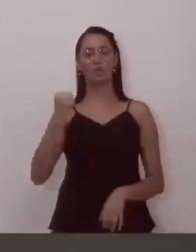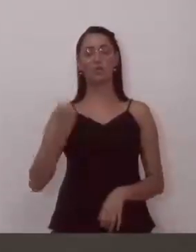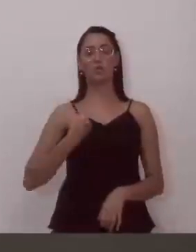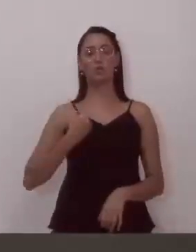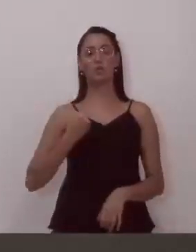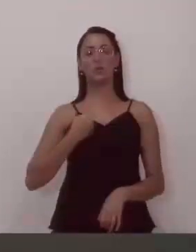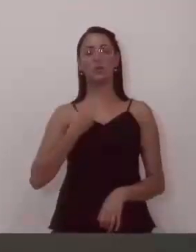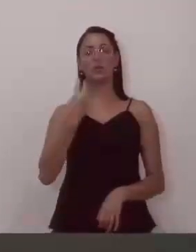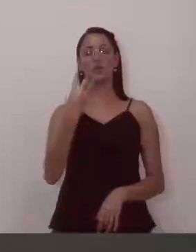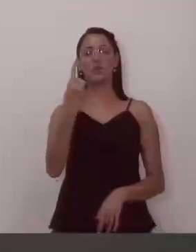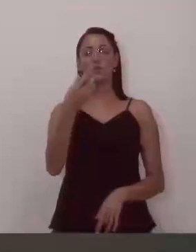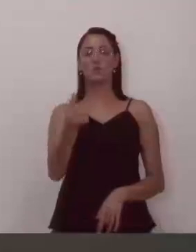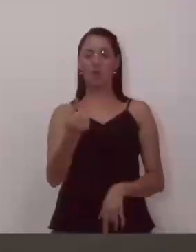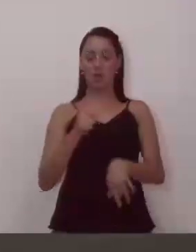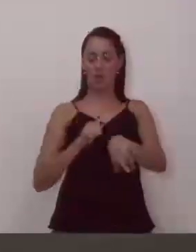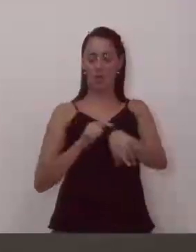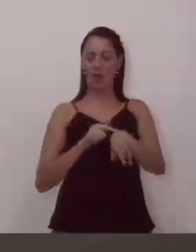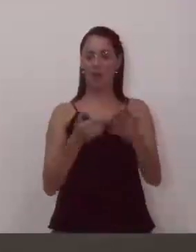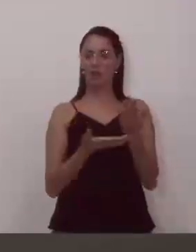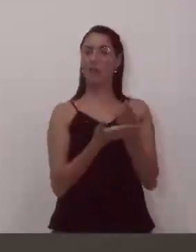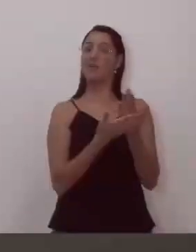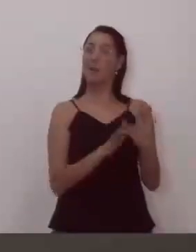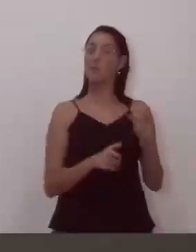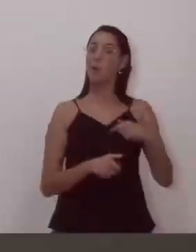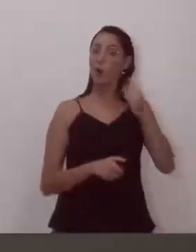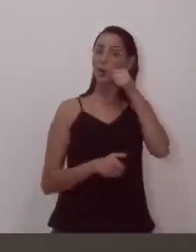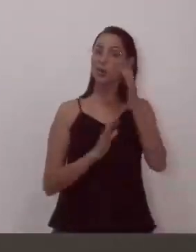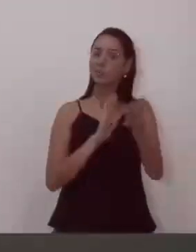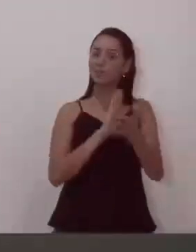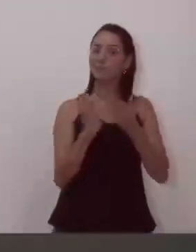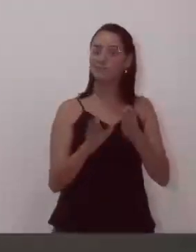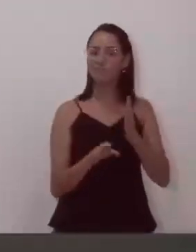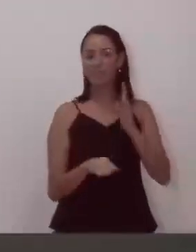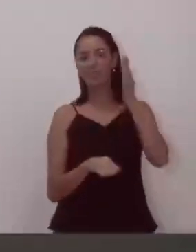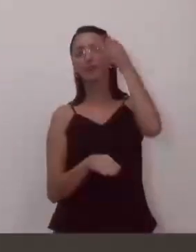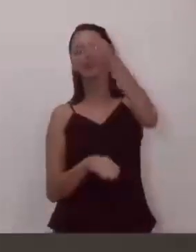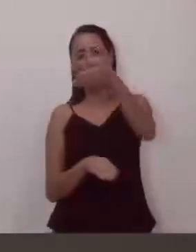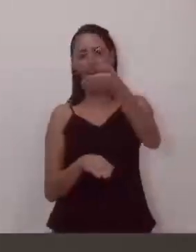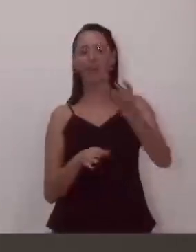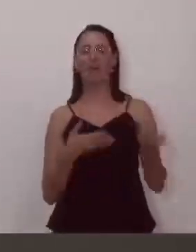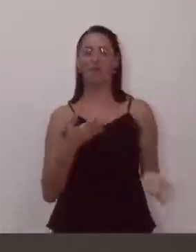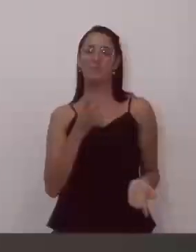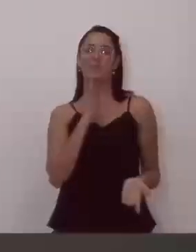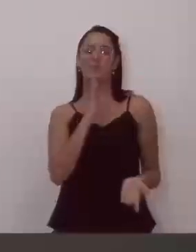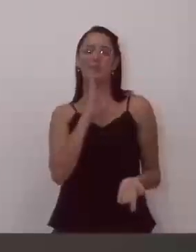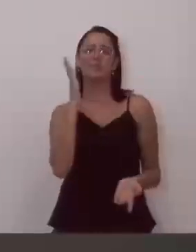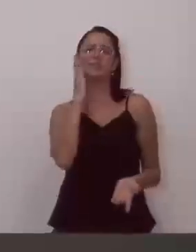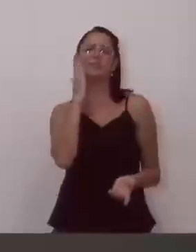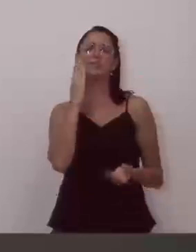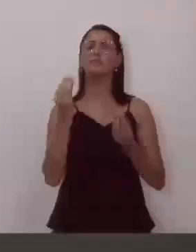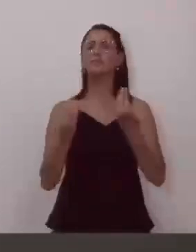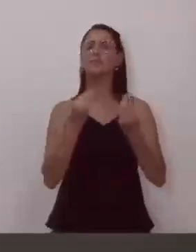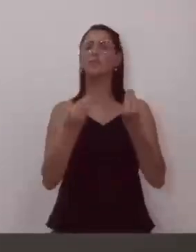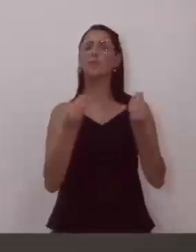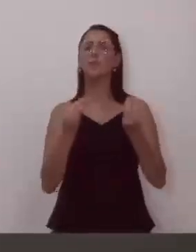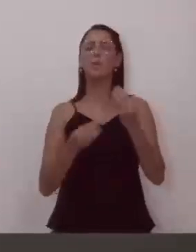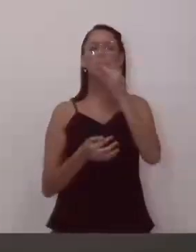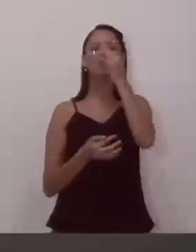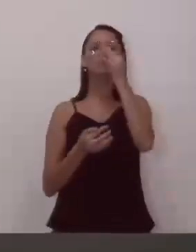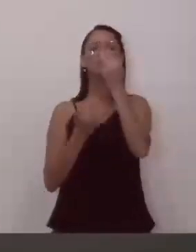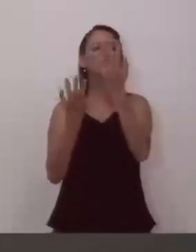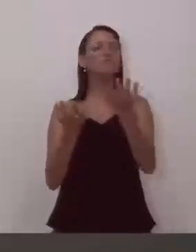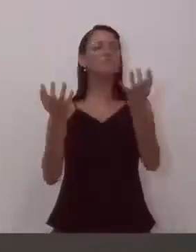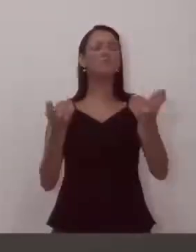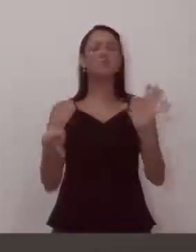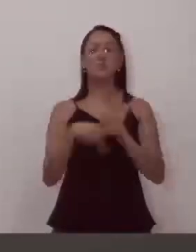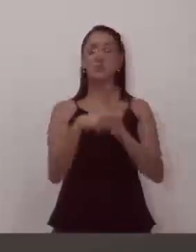dependendo da hora que acabe aqui, eu também estou interessado em ir lá para conhecer um pouco mais, ele demonstrar a fauna que existe aqui em vinhedo,